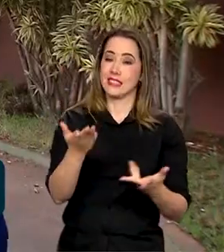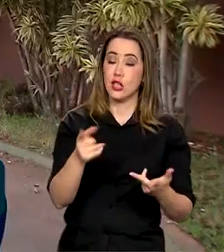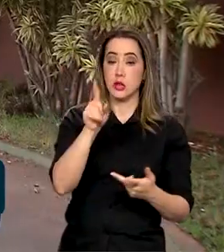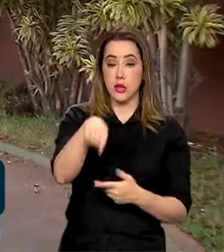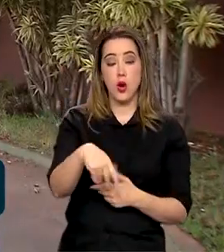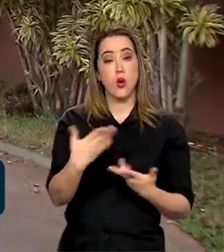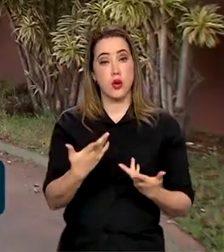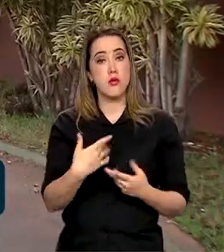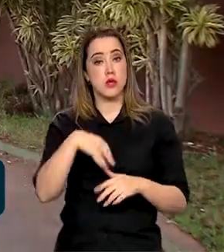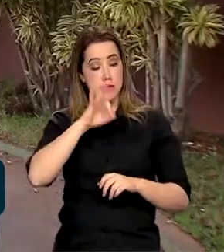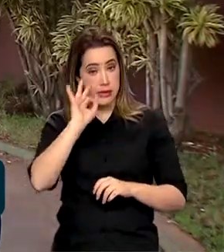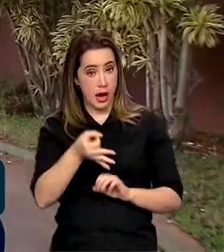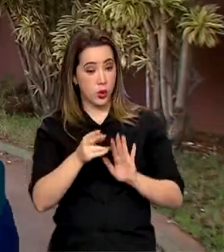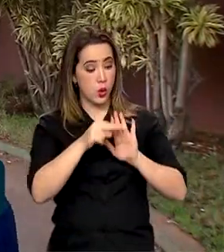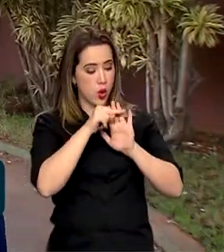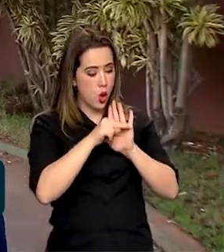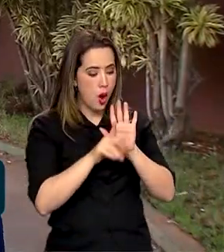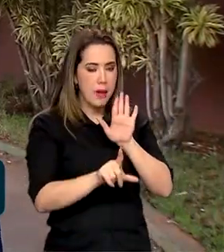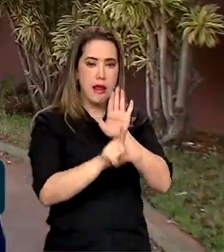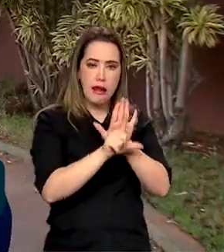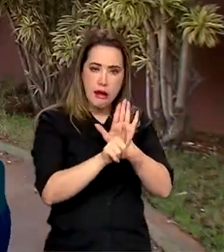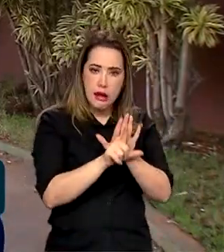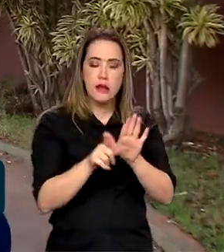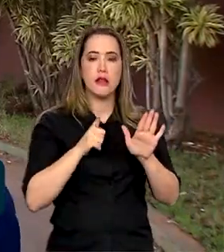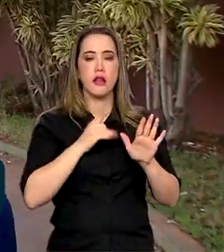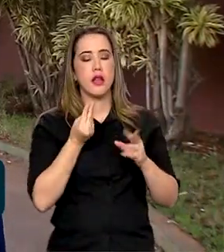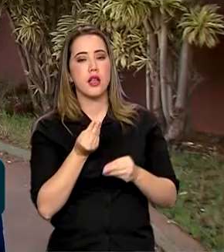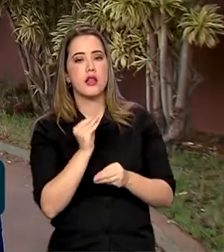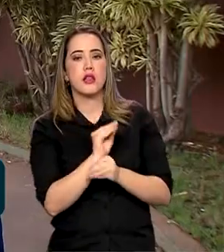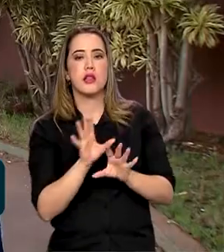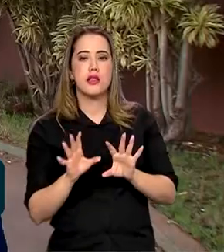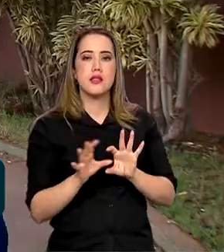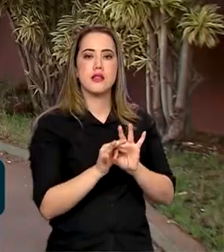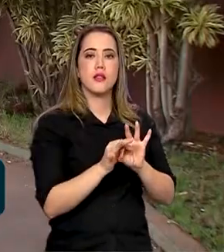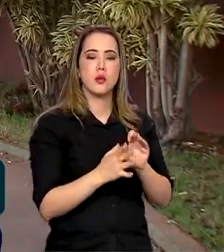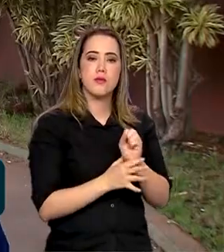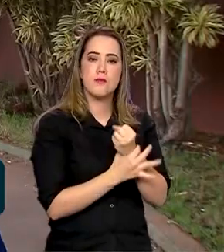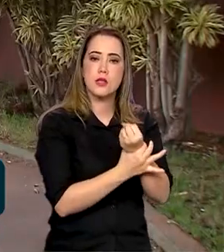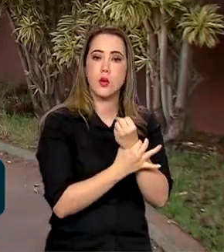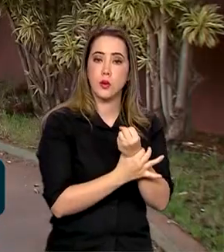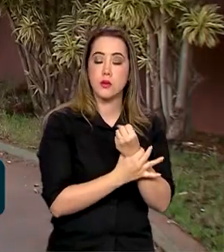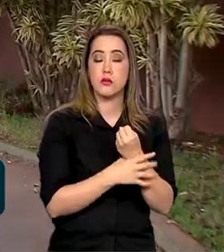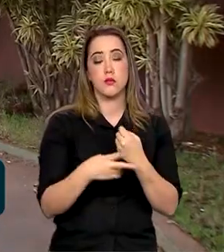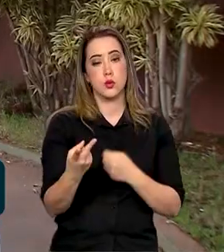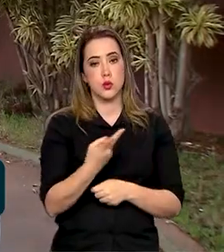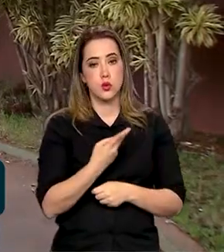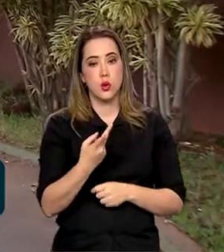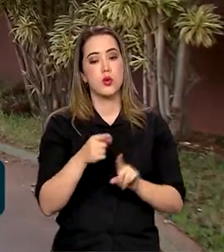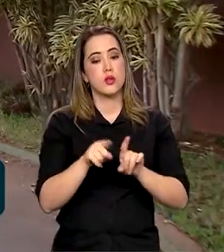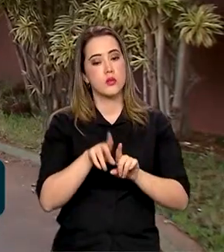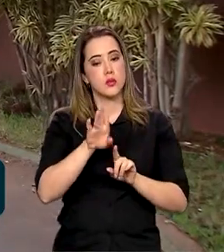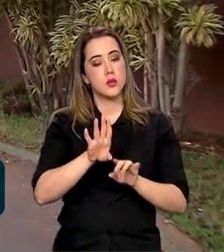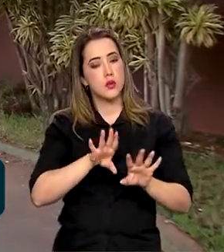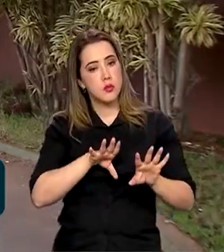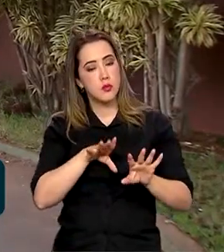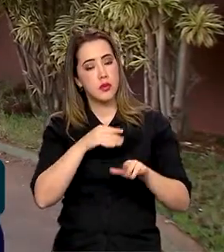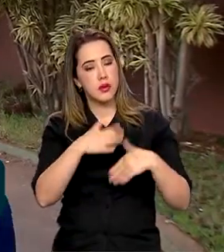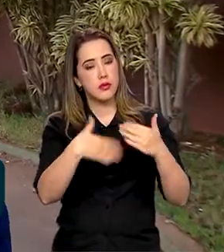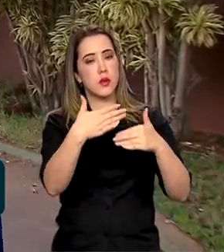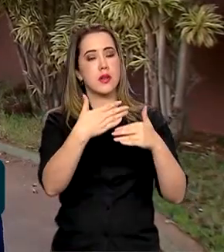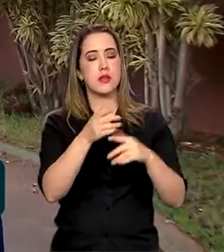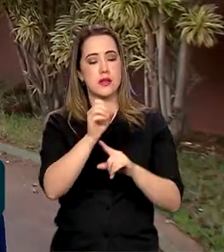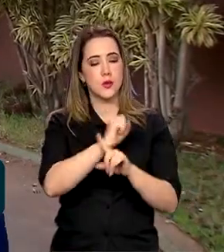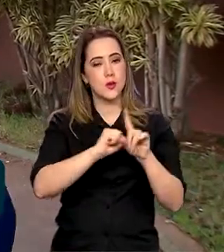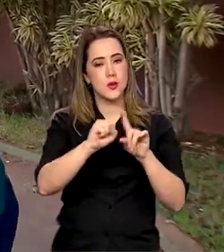as crianças e os adolescentes são beneficiados nessa convivência com impactos diretos na formação social e